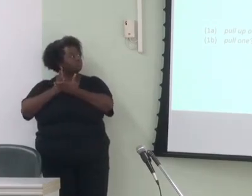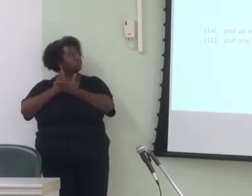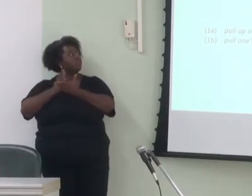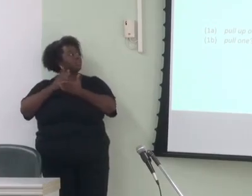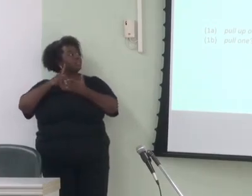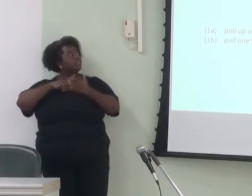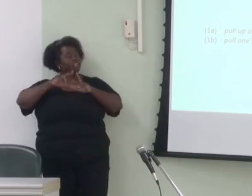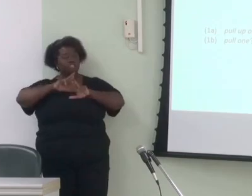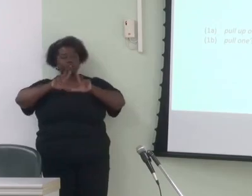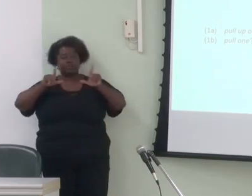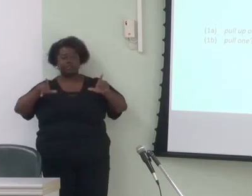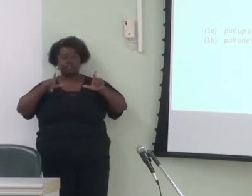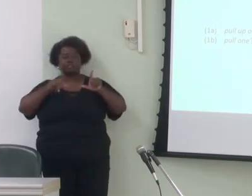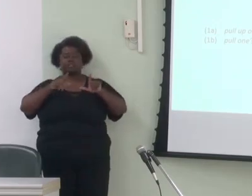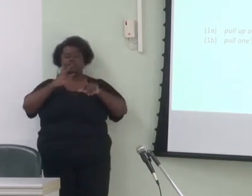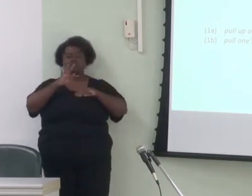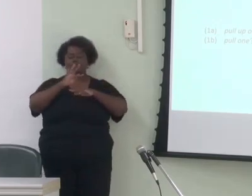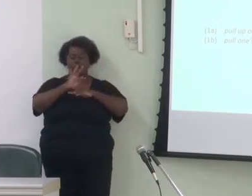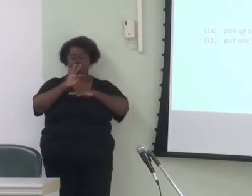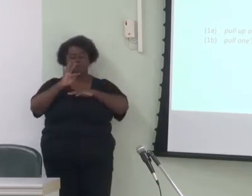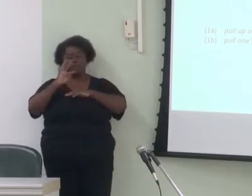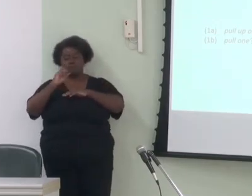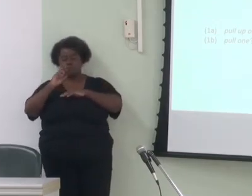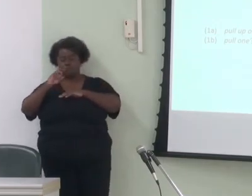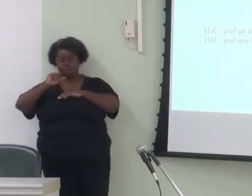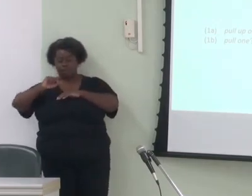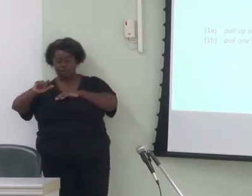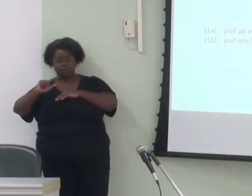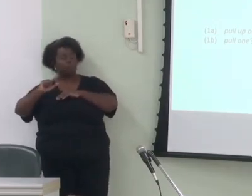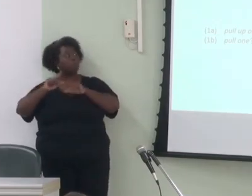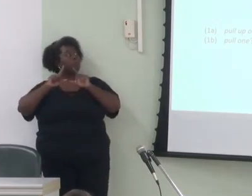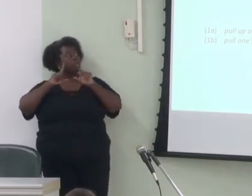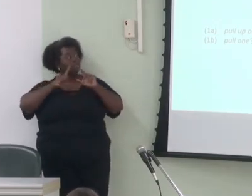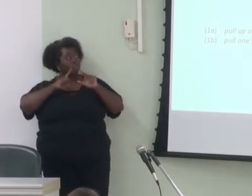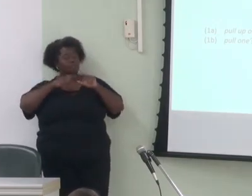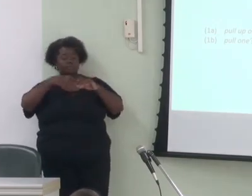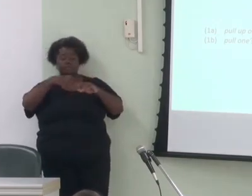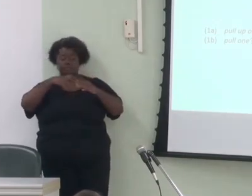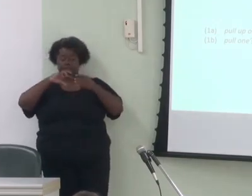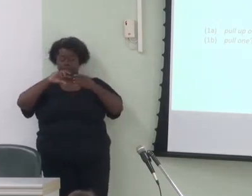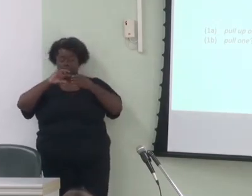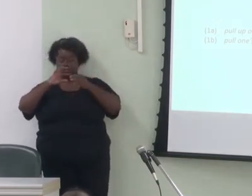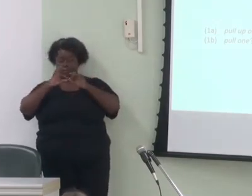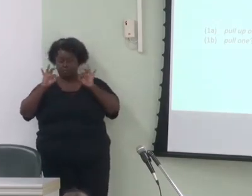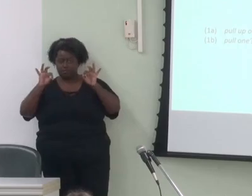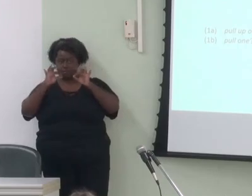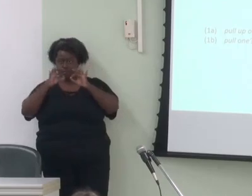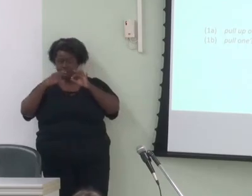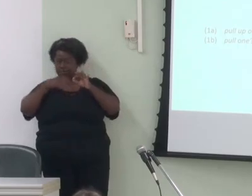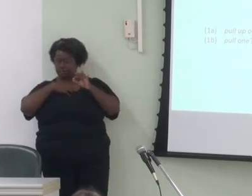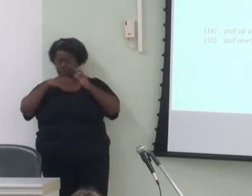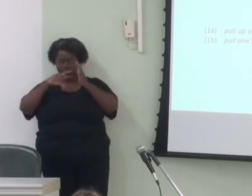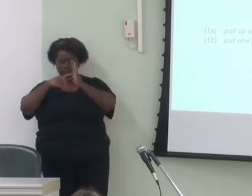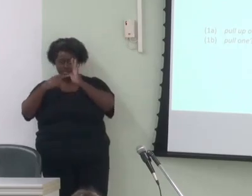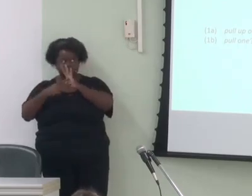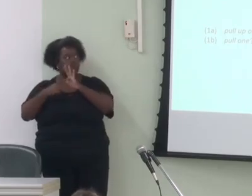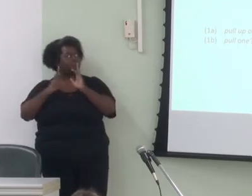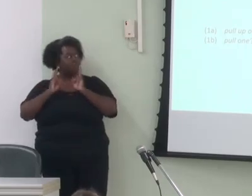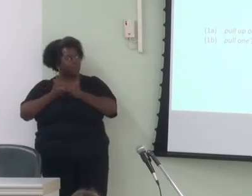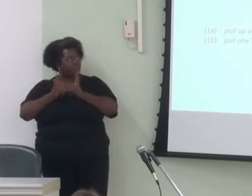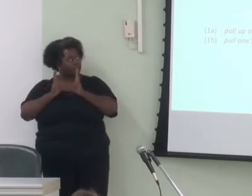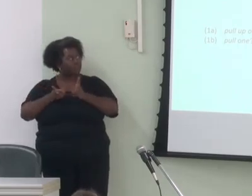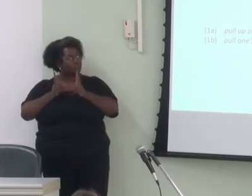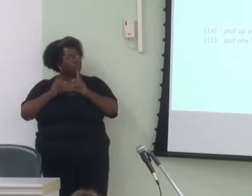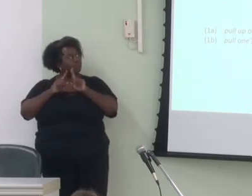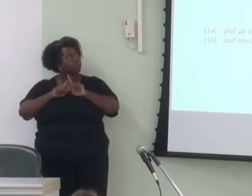formais as duas construções tem conforme o autor uma mesma semântica no sentido que veicula o mesmo conteúdo proposicional que é o de